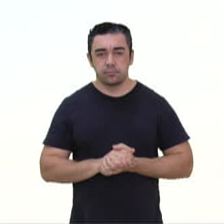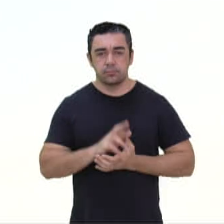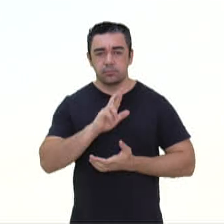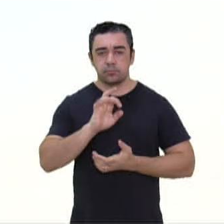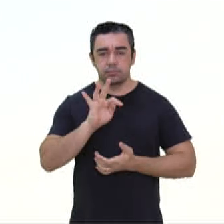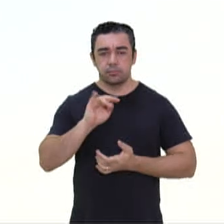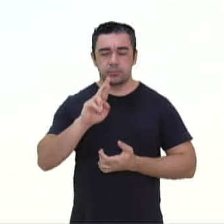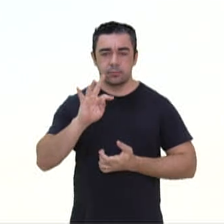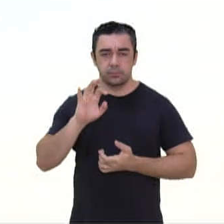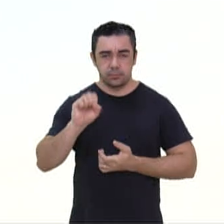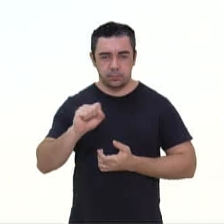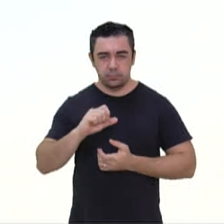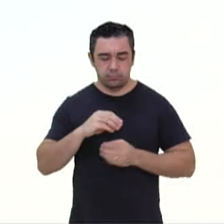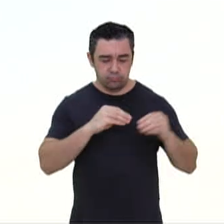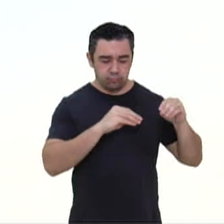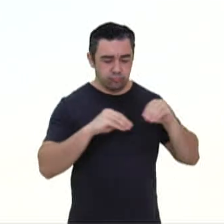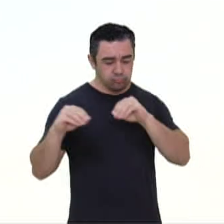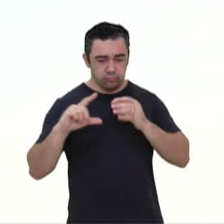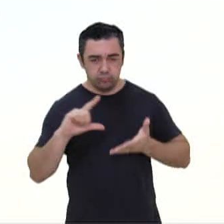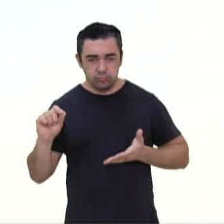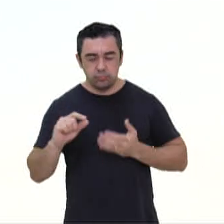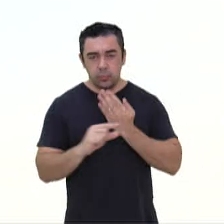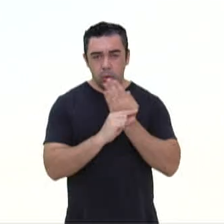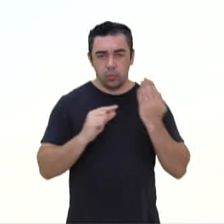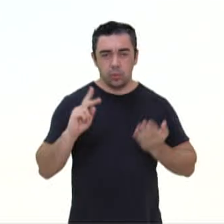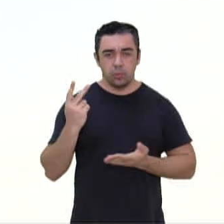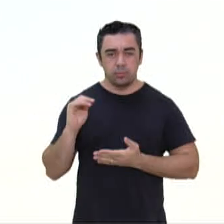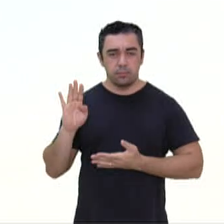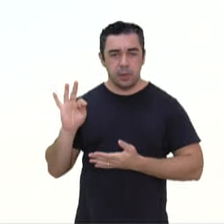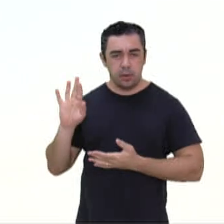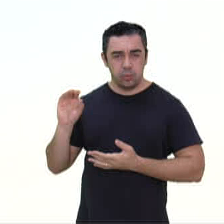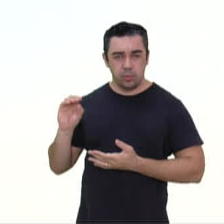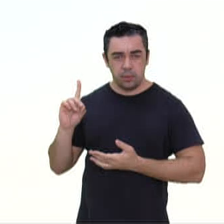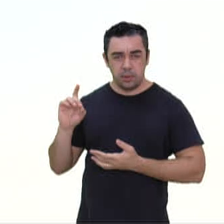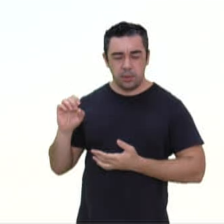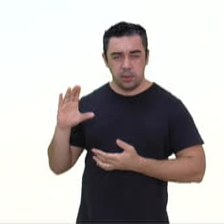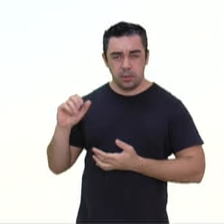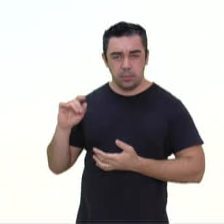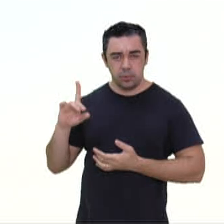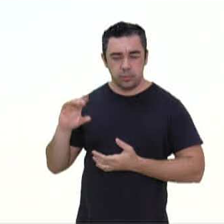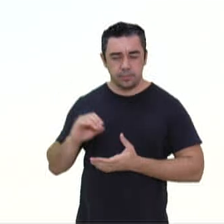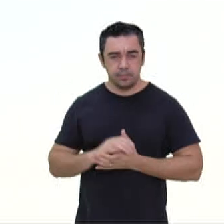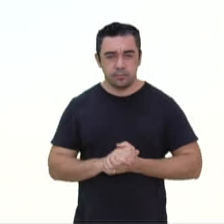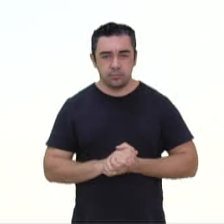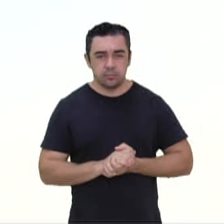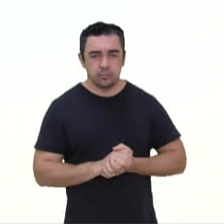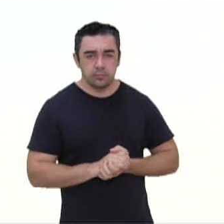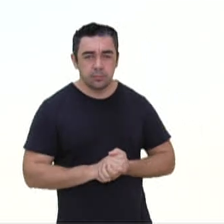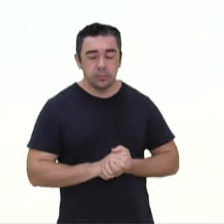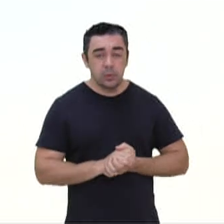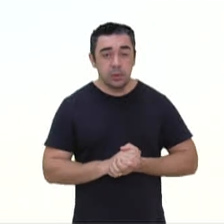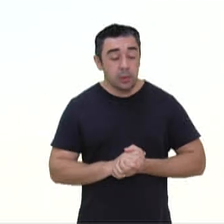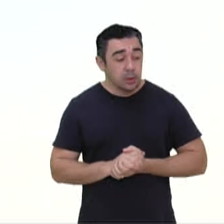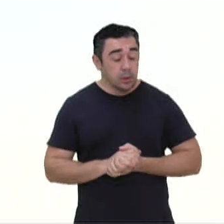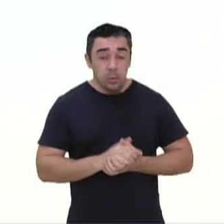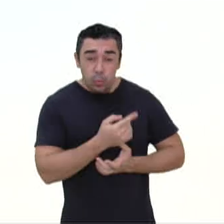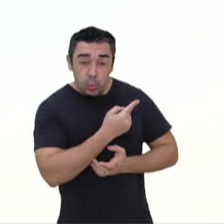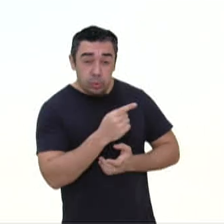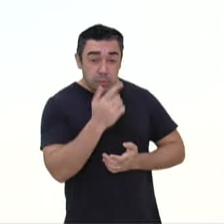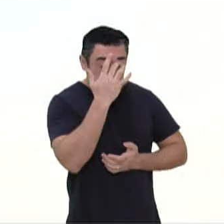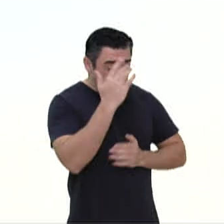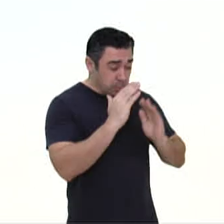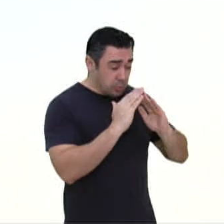Retirante de Humberto de Campos. Retirantes. Os últimos habitantes da vila deviam abandoná-la